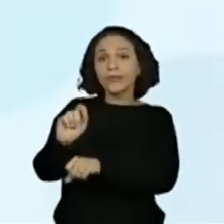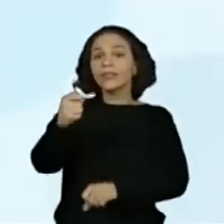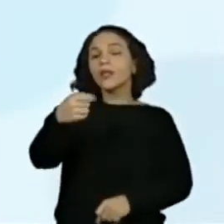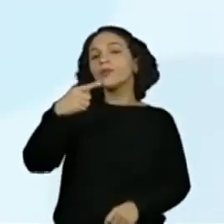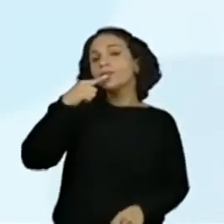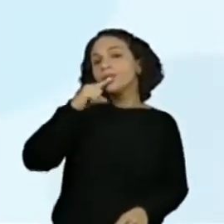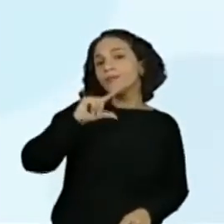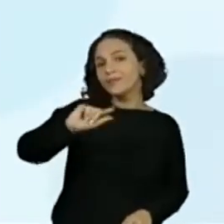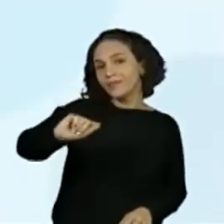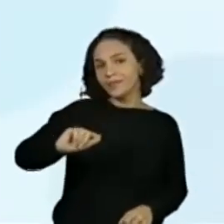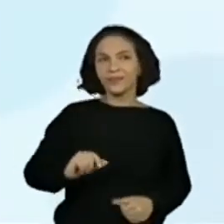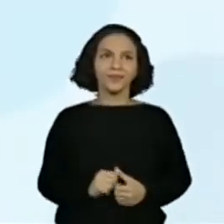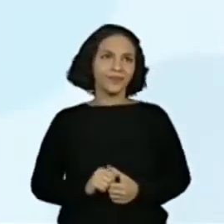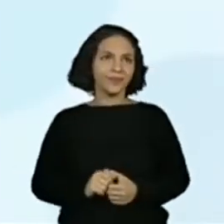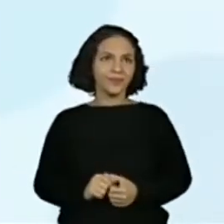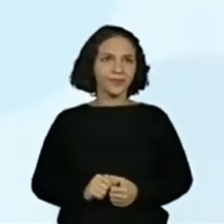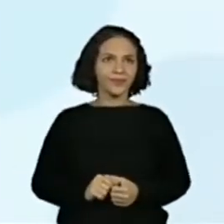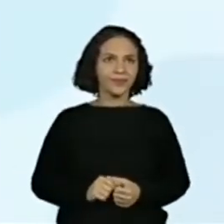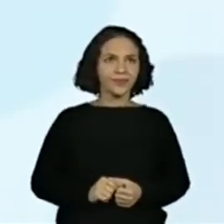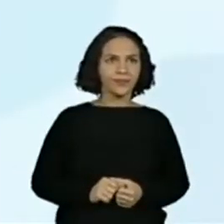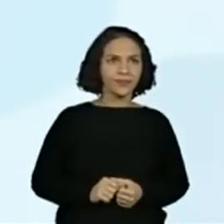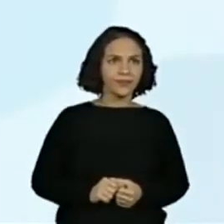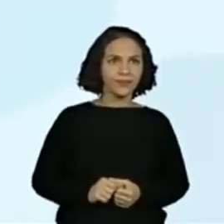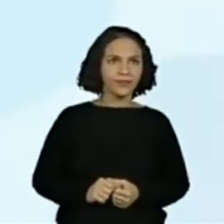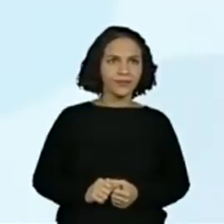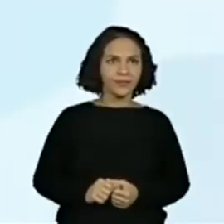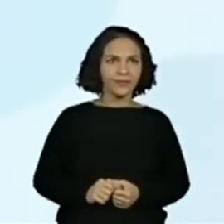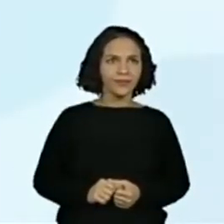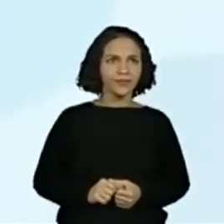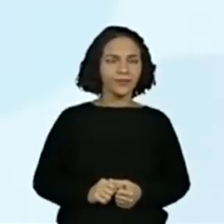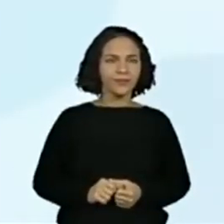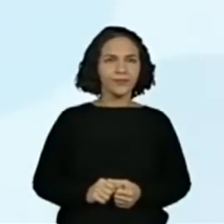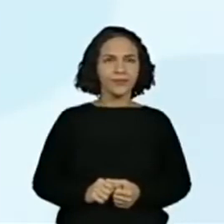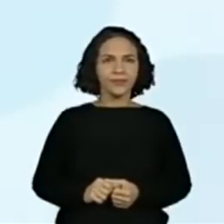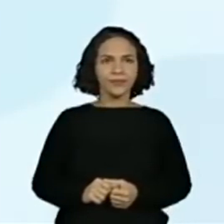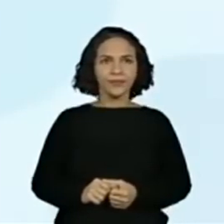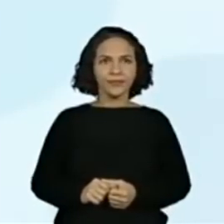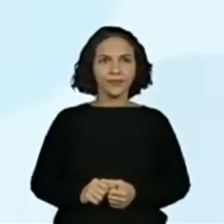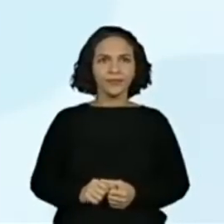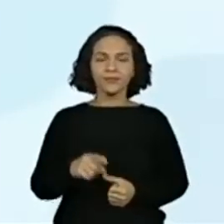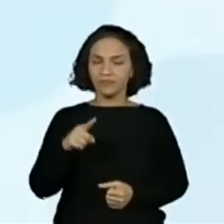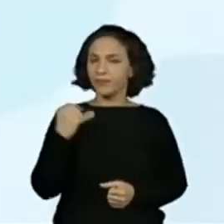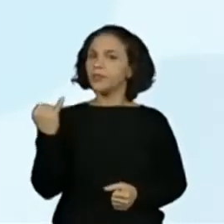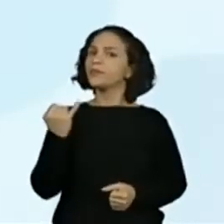um mago guardião. É. Isso é importante.